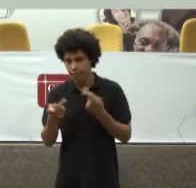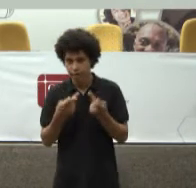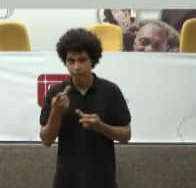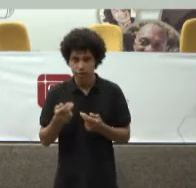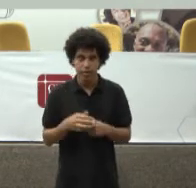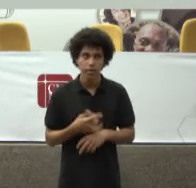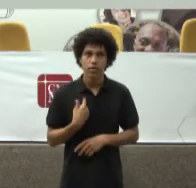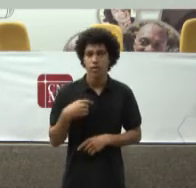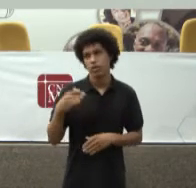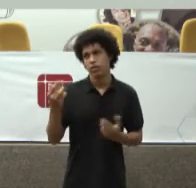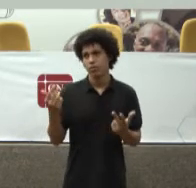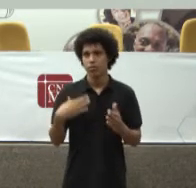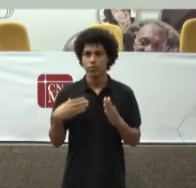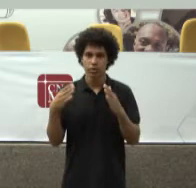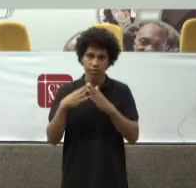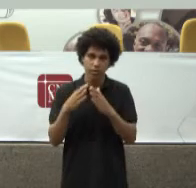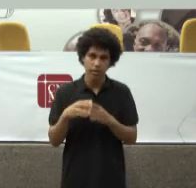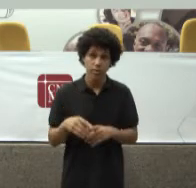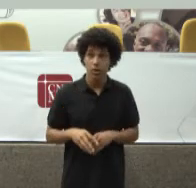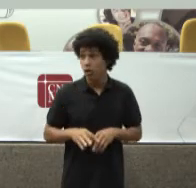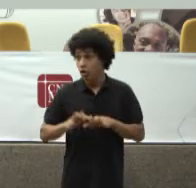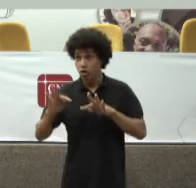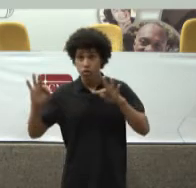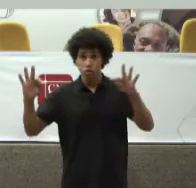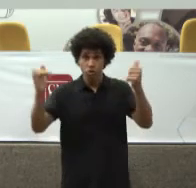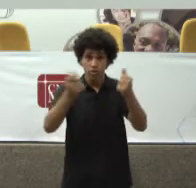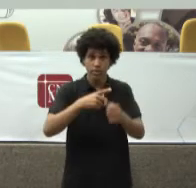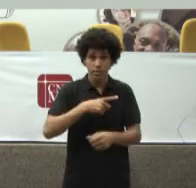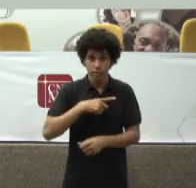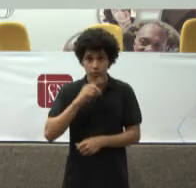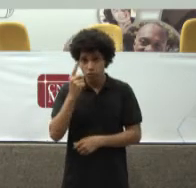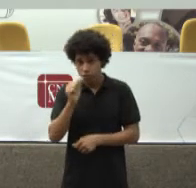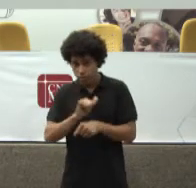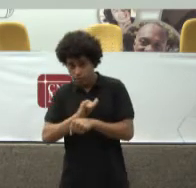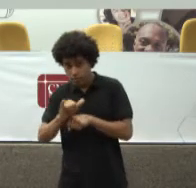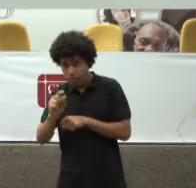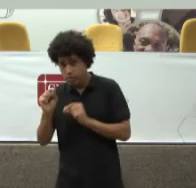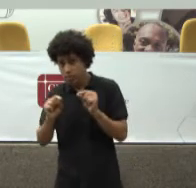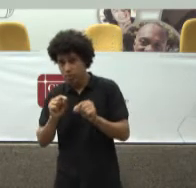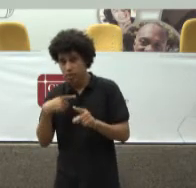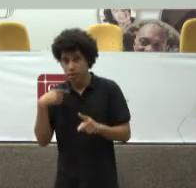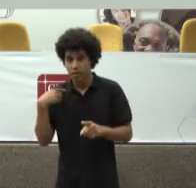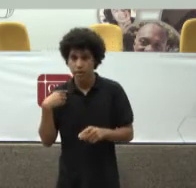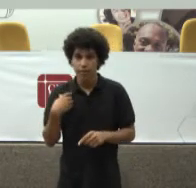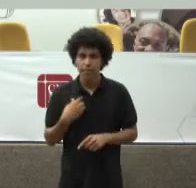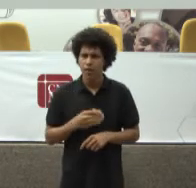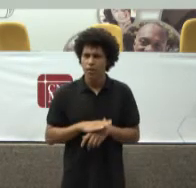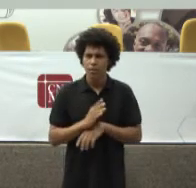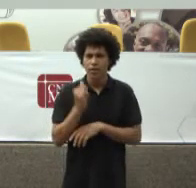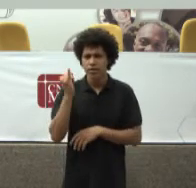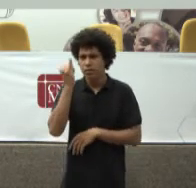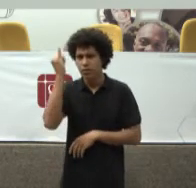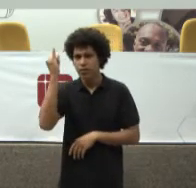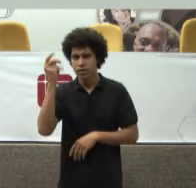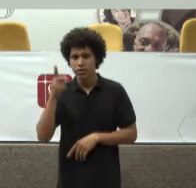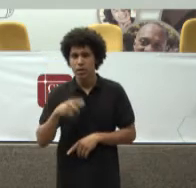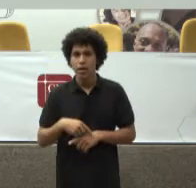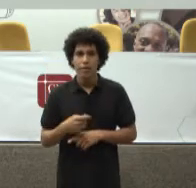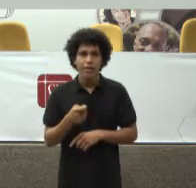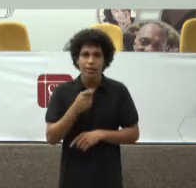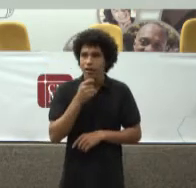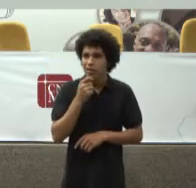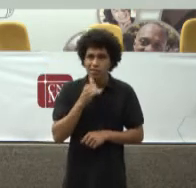vontade Para falar isso Nós temos Uma missão De tal forma Importante Mas essa missão Ainda não foi